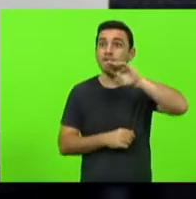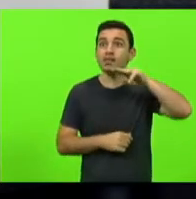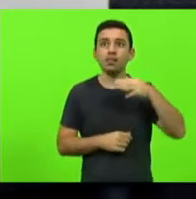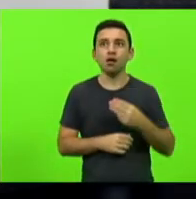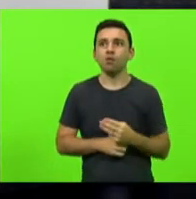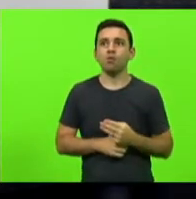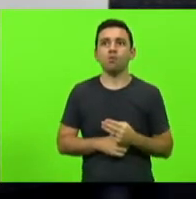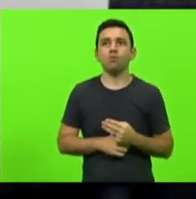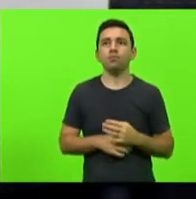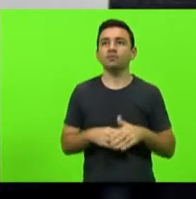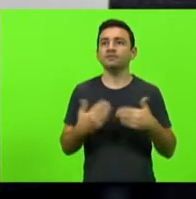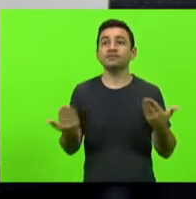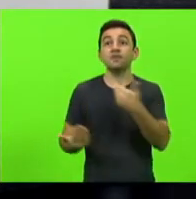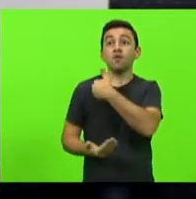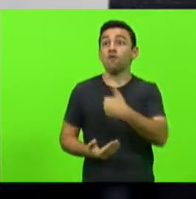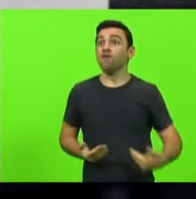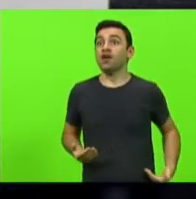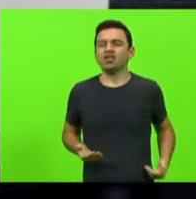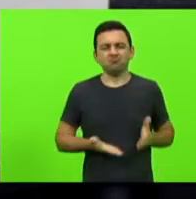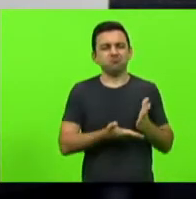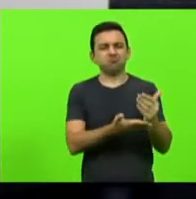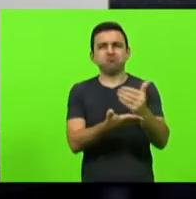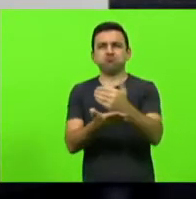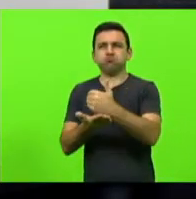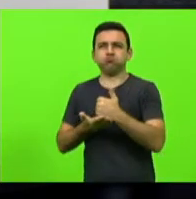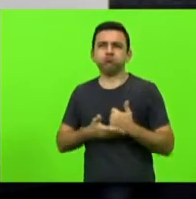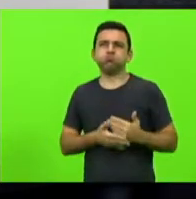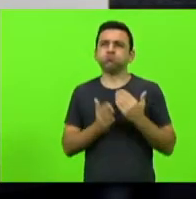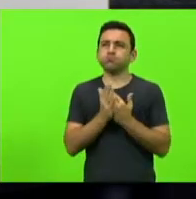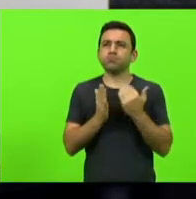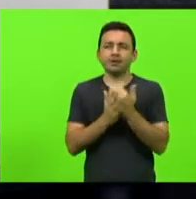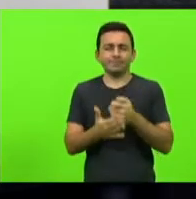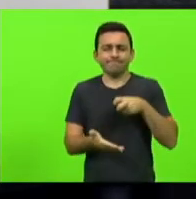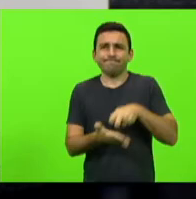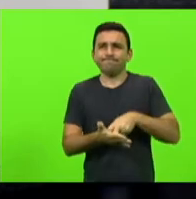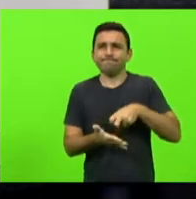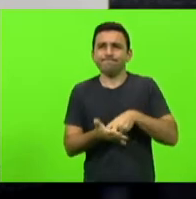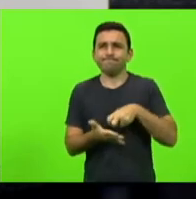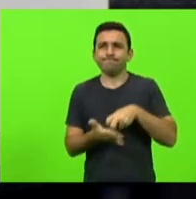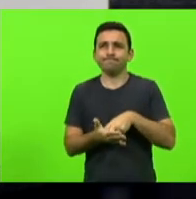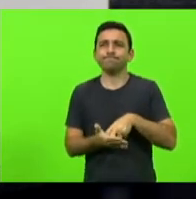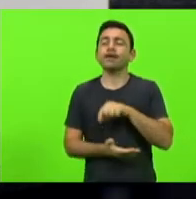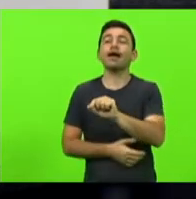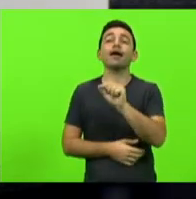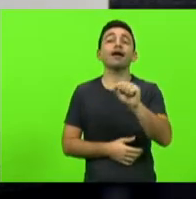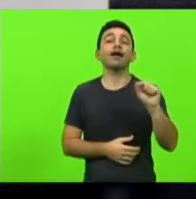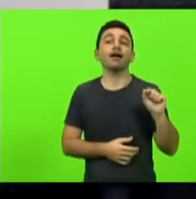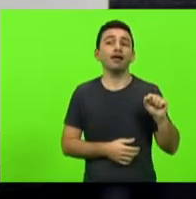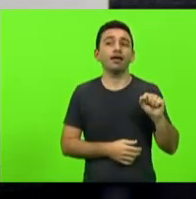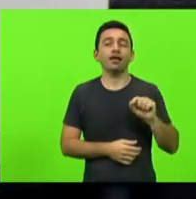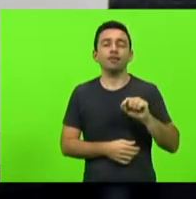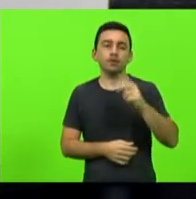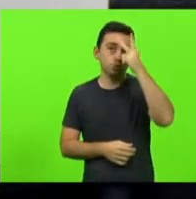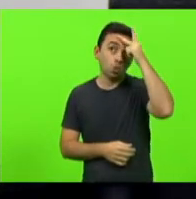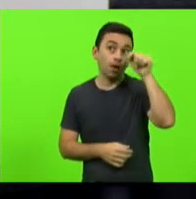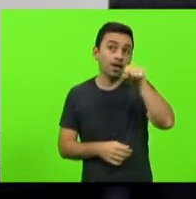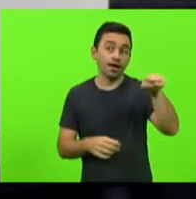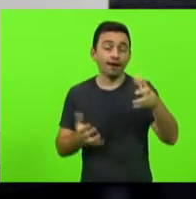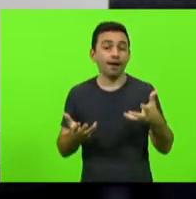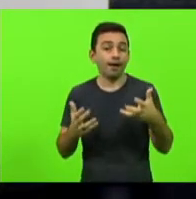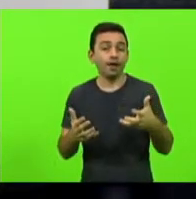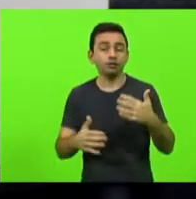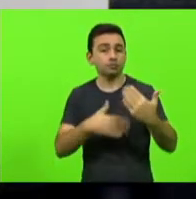o governo da arrecadação e é o governo que penaliza quem é o governo que penaliza quem quer crescer quem quer se